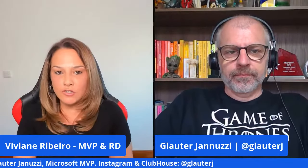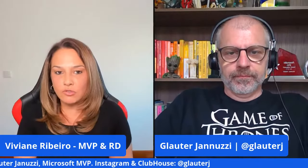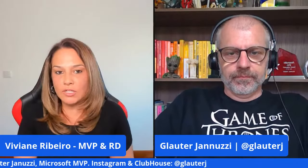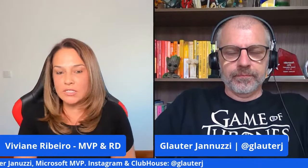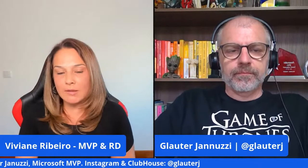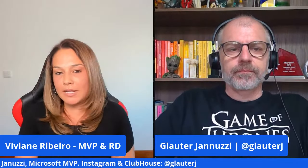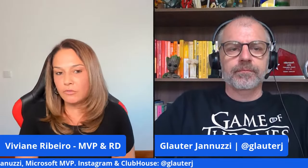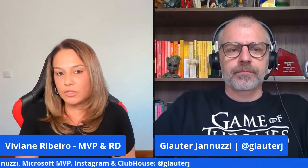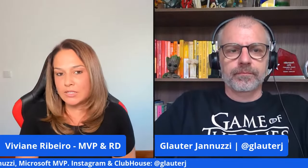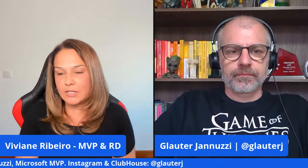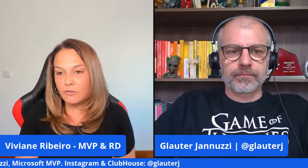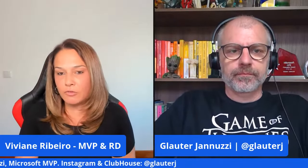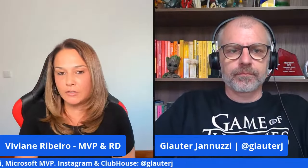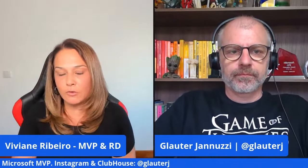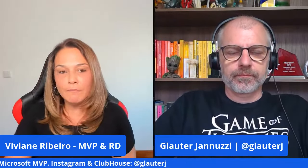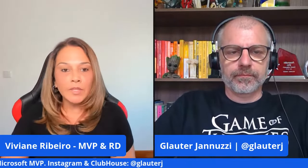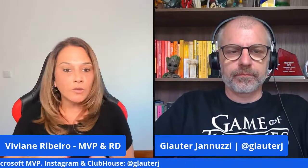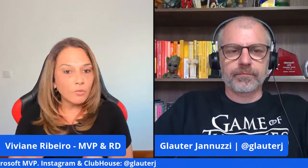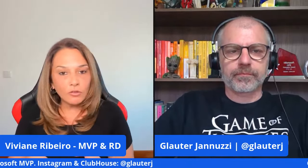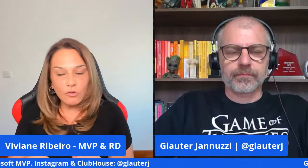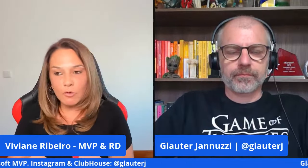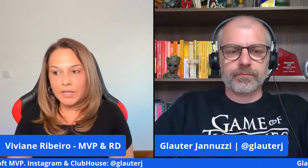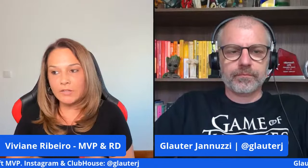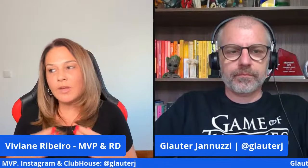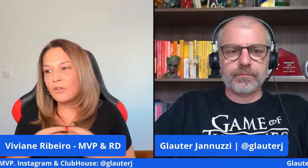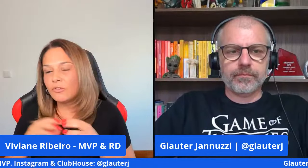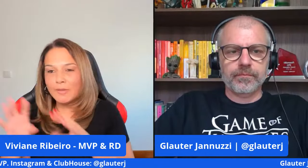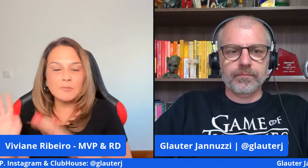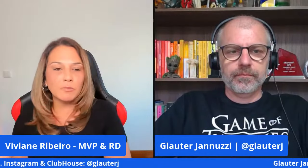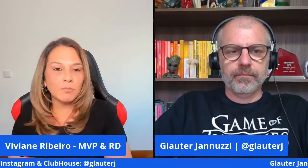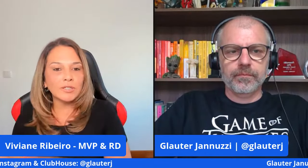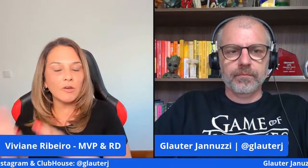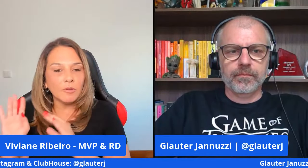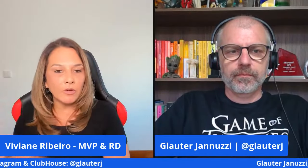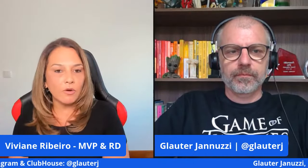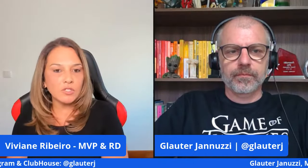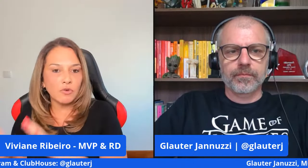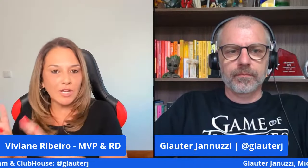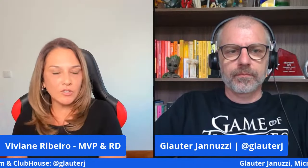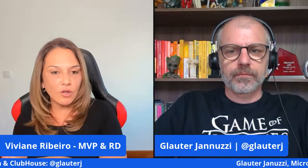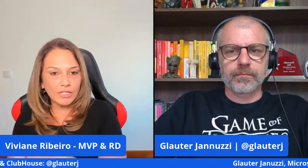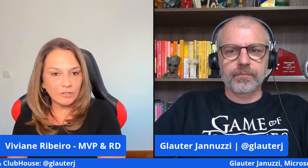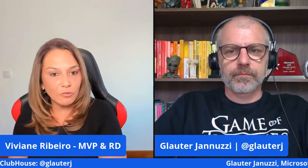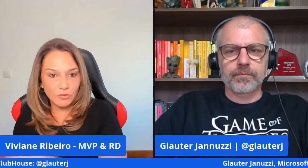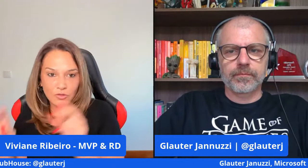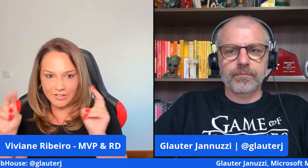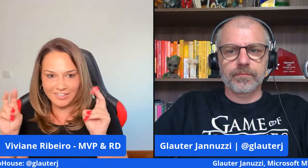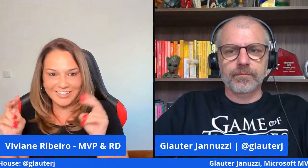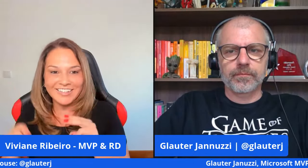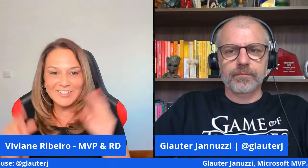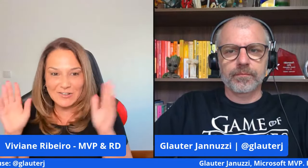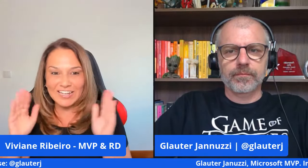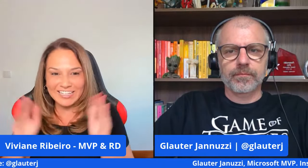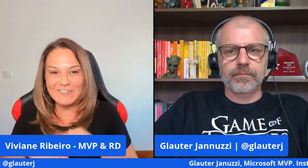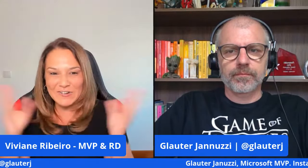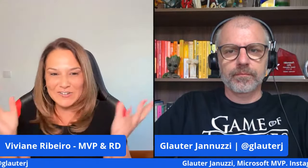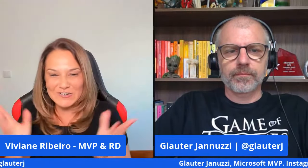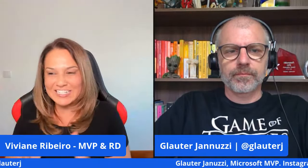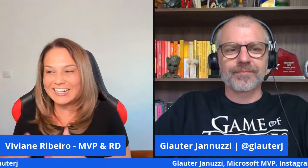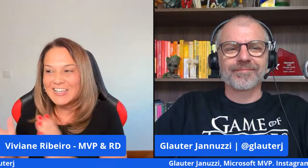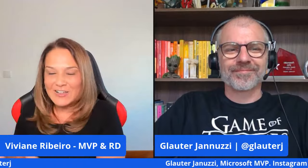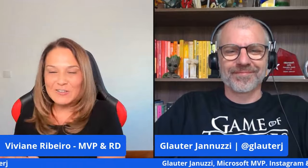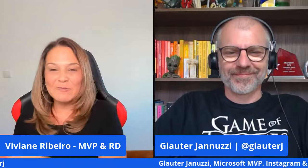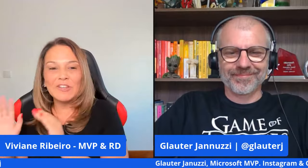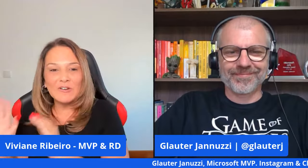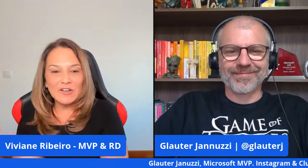propósito eu acredito nesse trabalho no que tá sendo feito num outro momento ah eu tô mais por ter o meu negócio tocar só aqui só aqui só aqui um